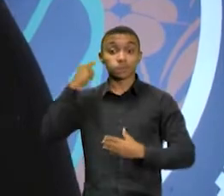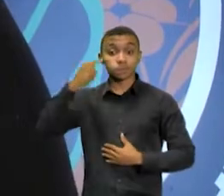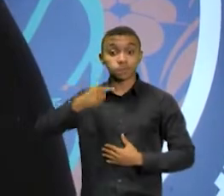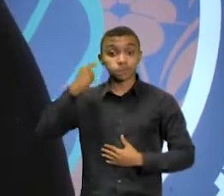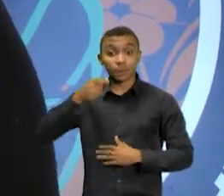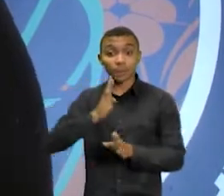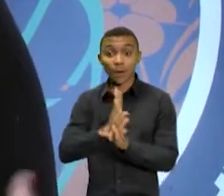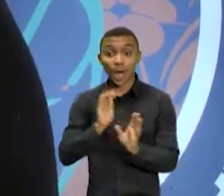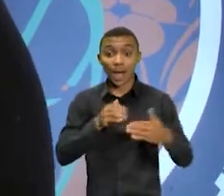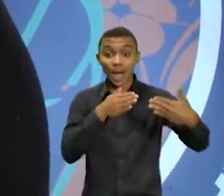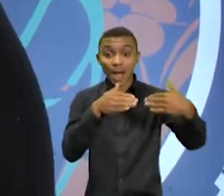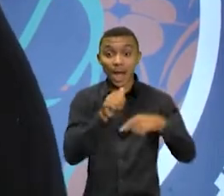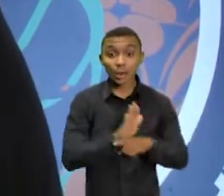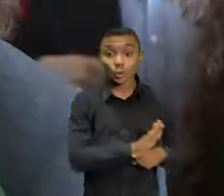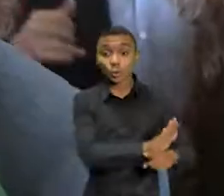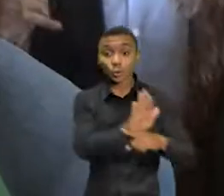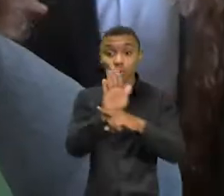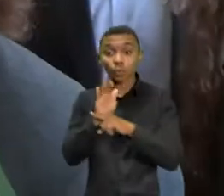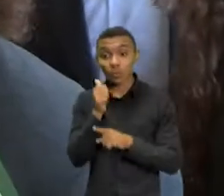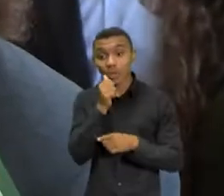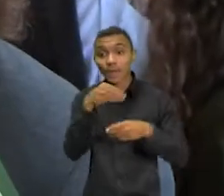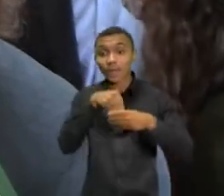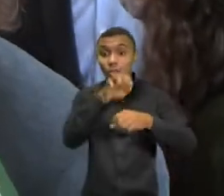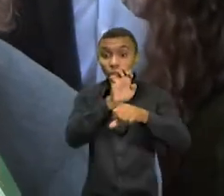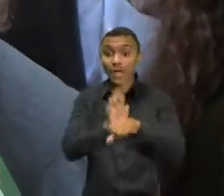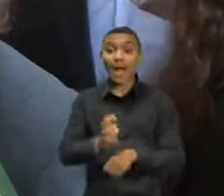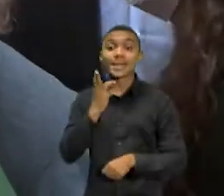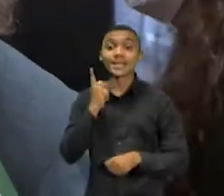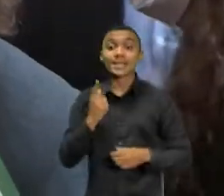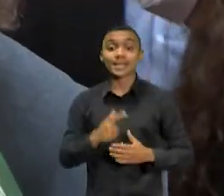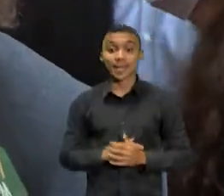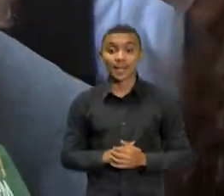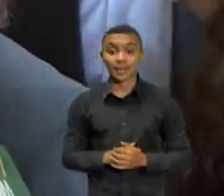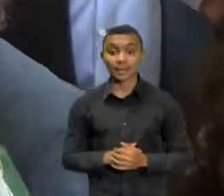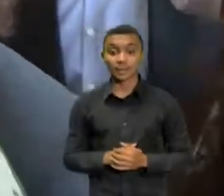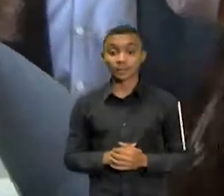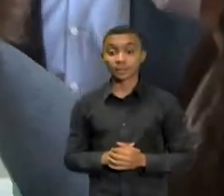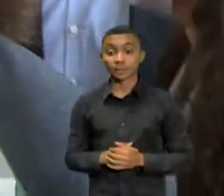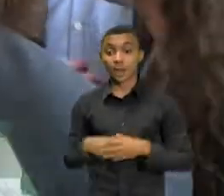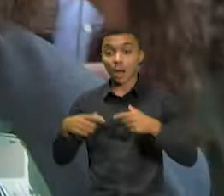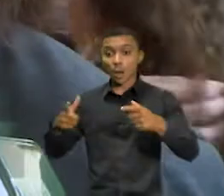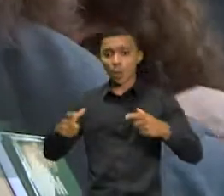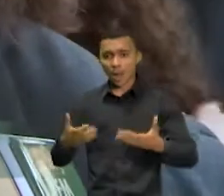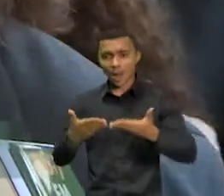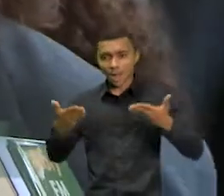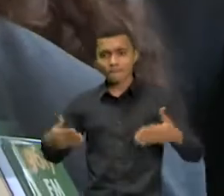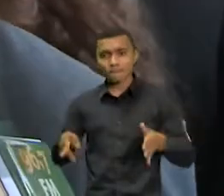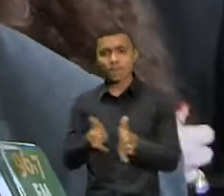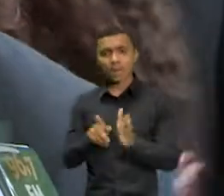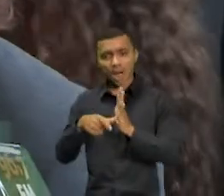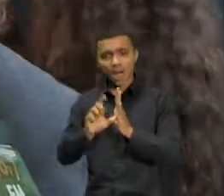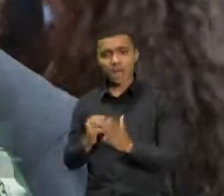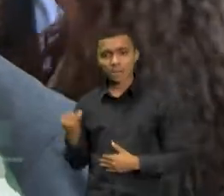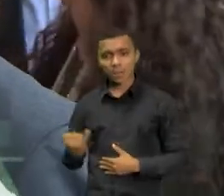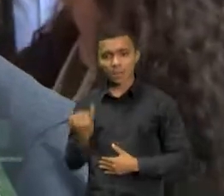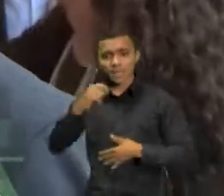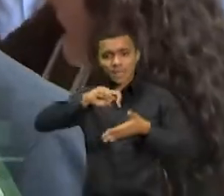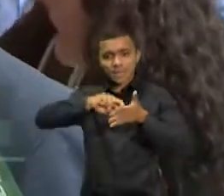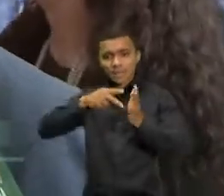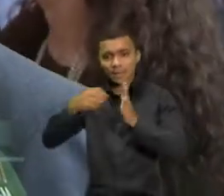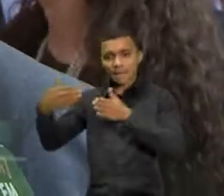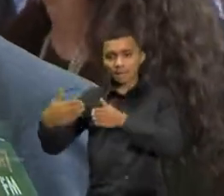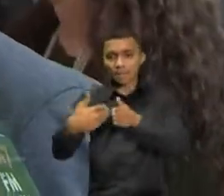dessas mulheres do Estado do Ceará como um todo. A Procuradoria é um espaço muito importante, um canal em que